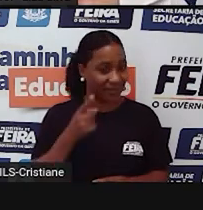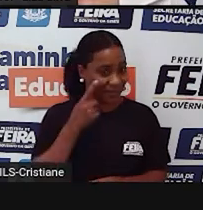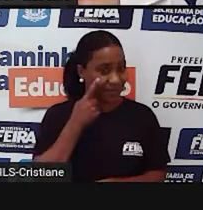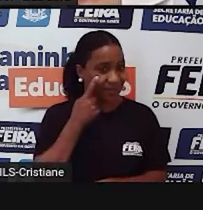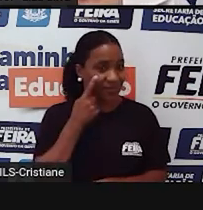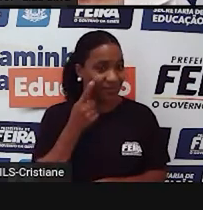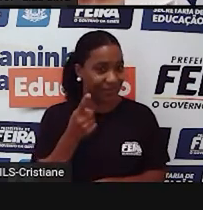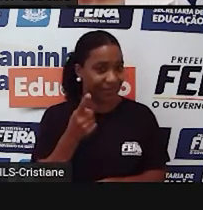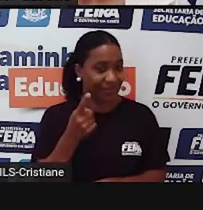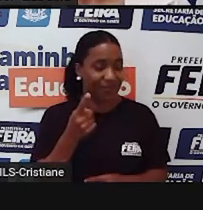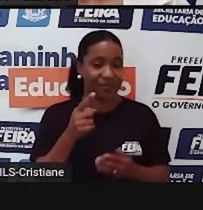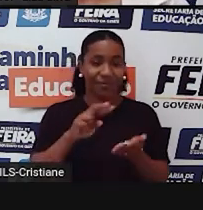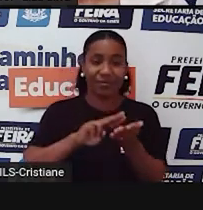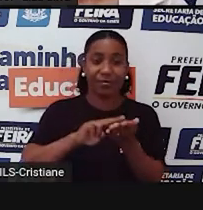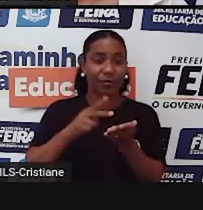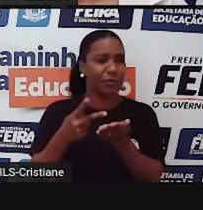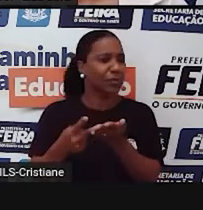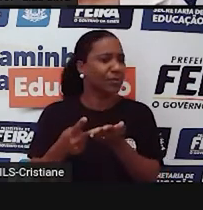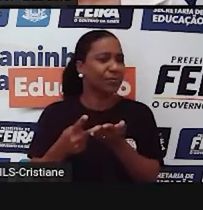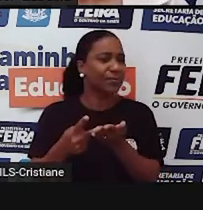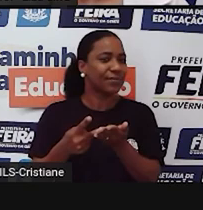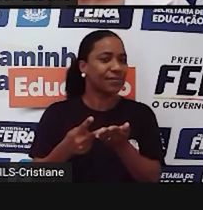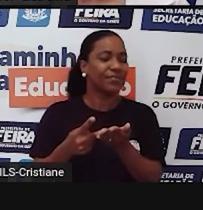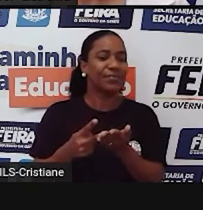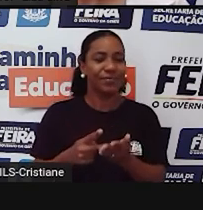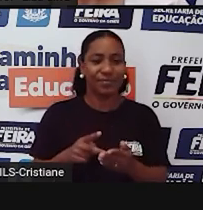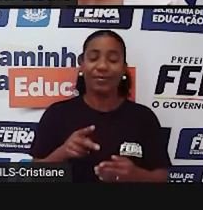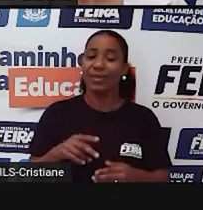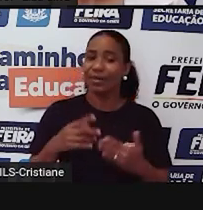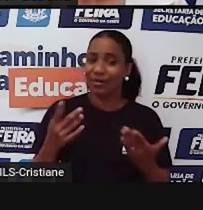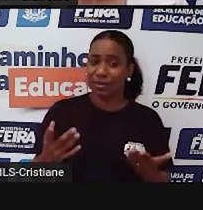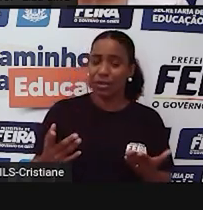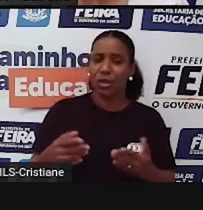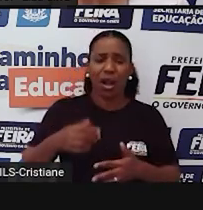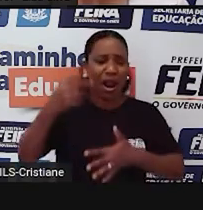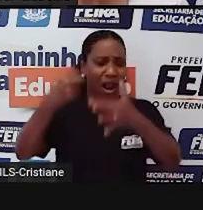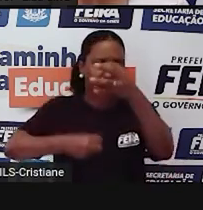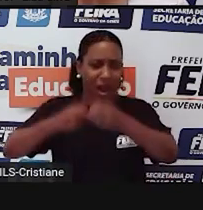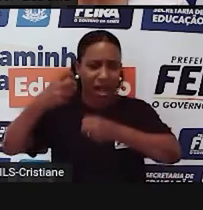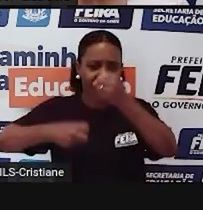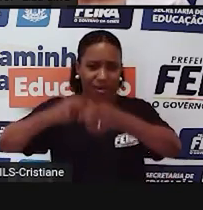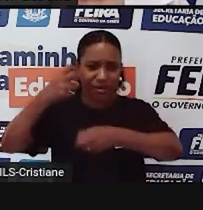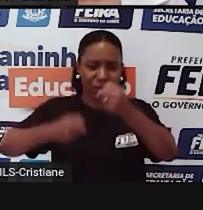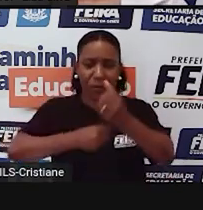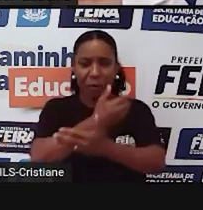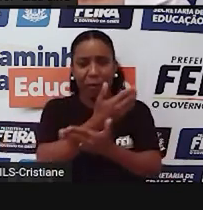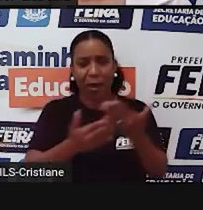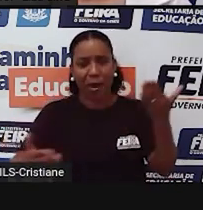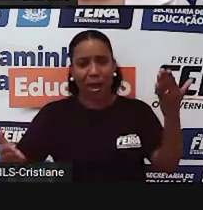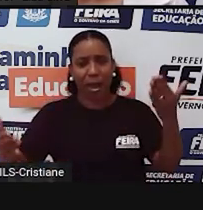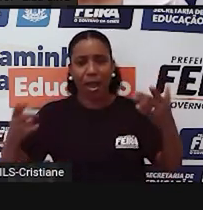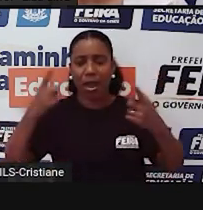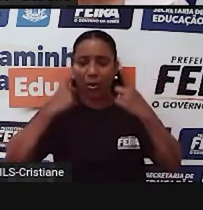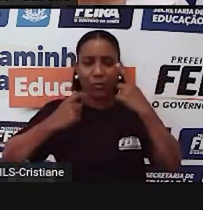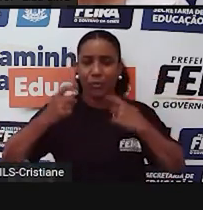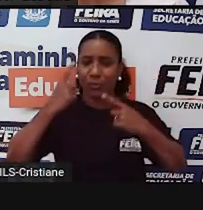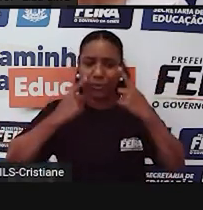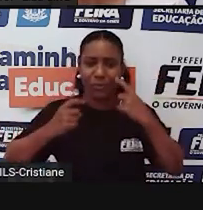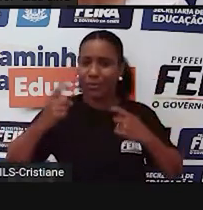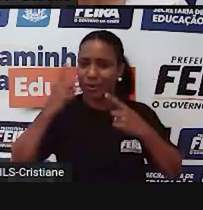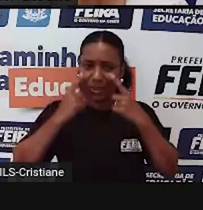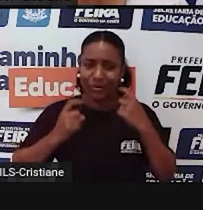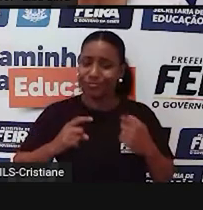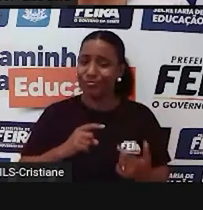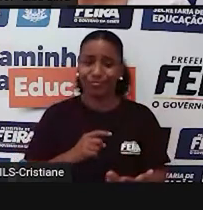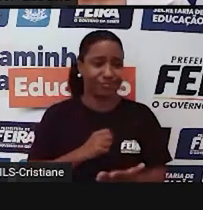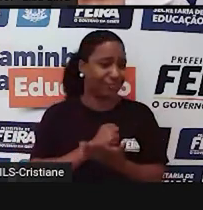Então, este ditado, ele nos diz que não adianta chorar com o leite derramado. Mas, logo depois, nós vamos conversar sobre